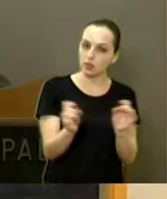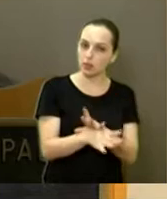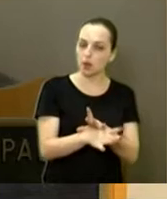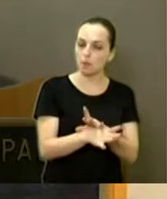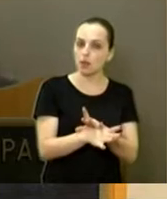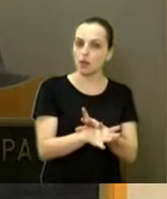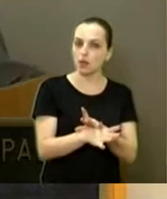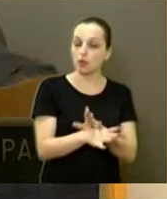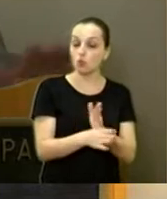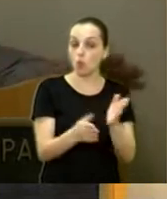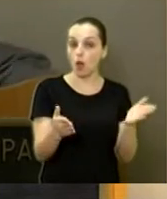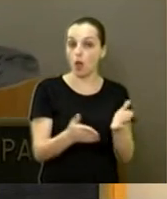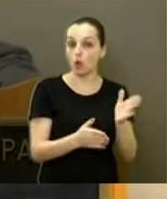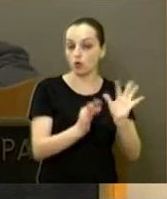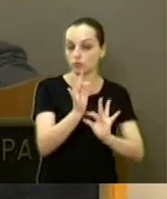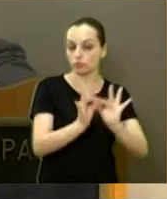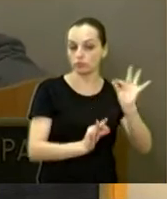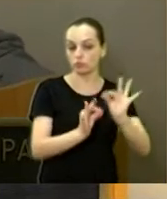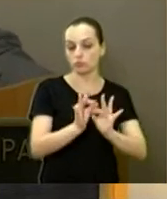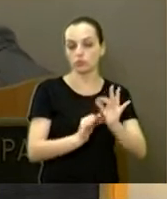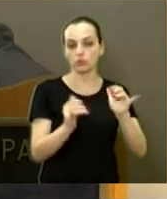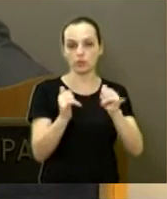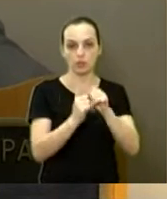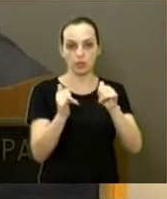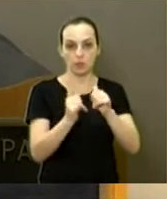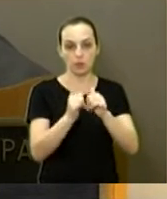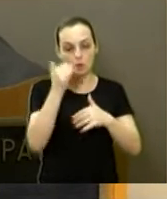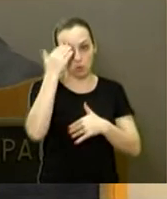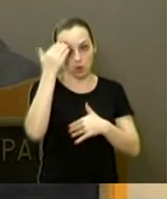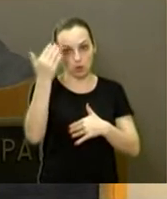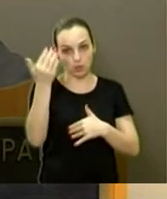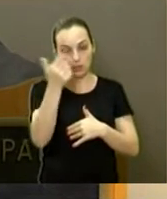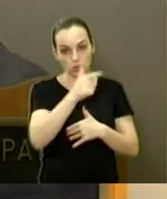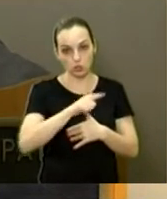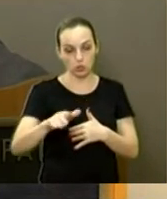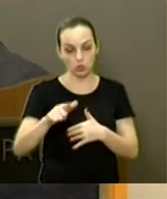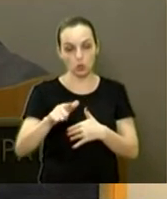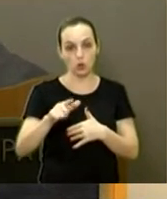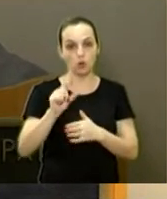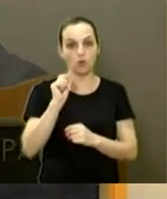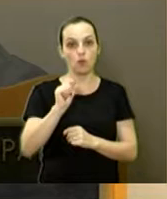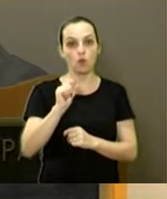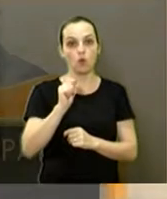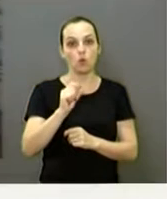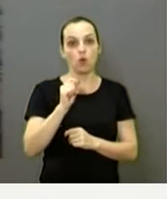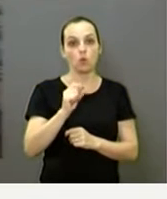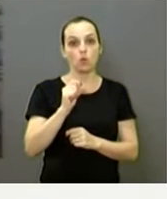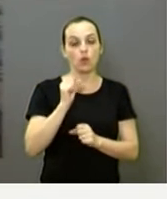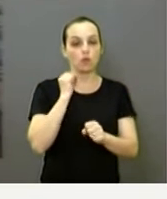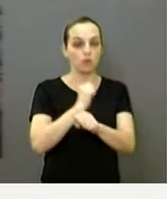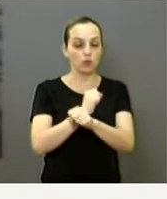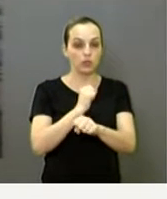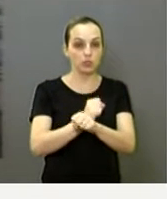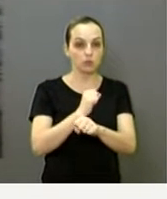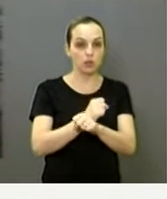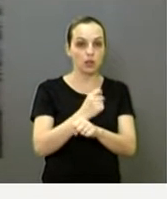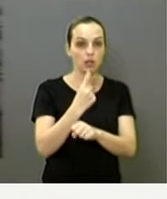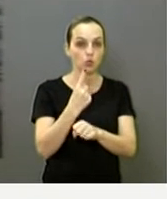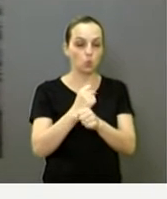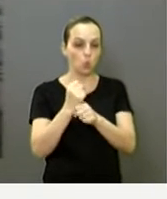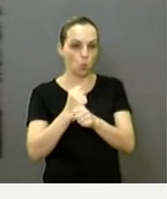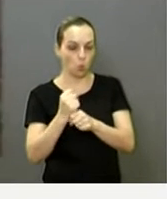seringueira, agora já estão adequando aquela praça. E eu agradeço mais uma vez, que foi mais de um ano ocorrido.